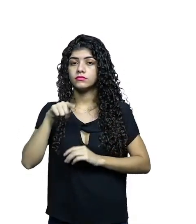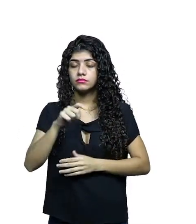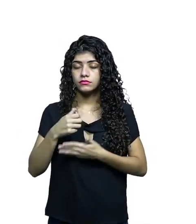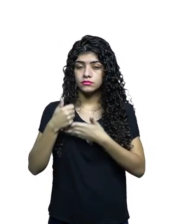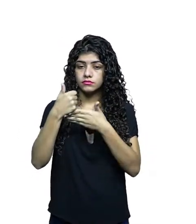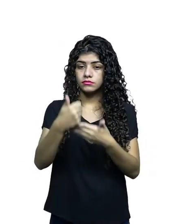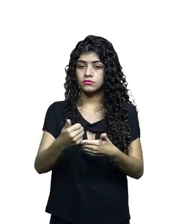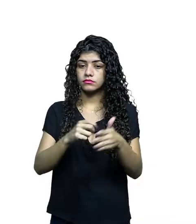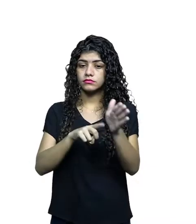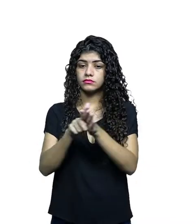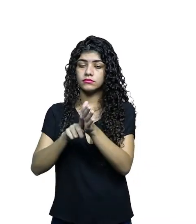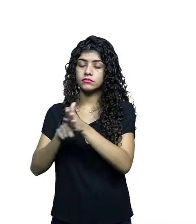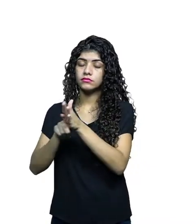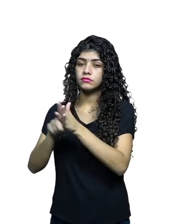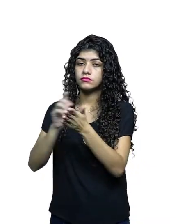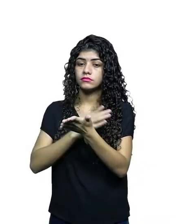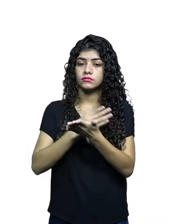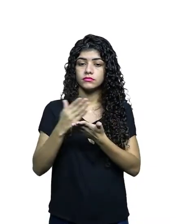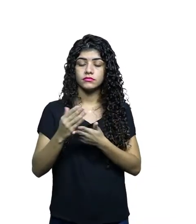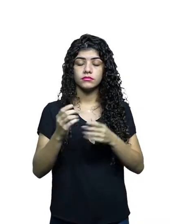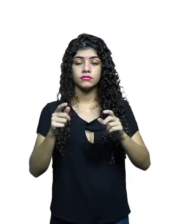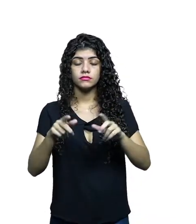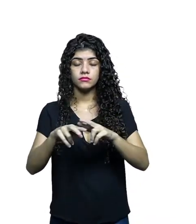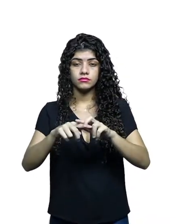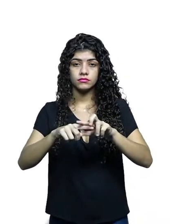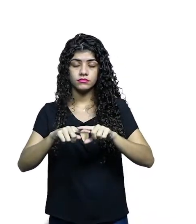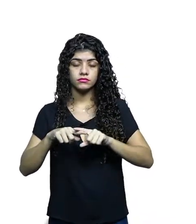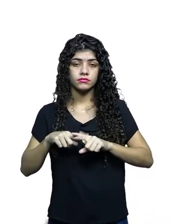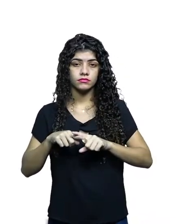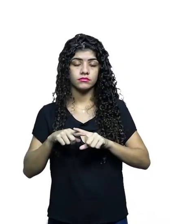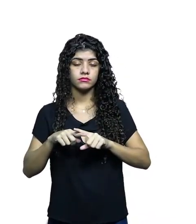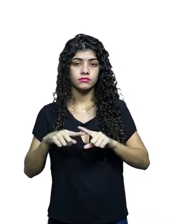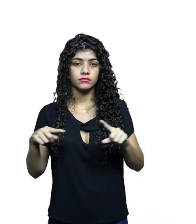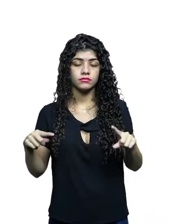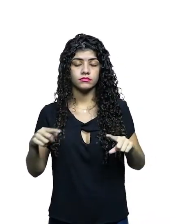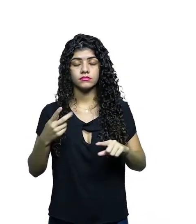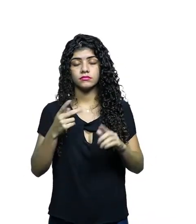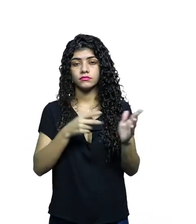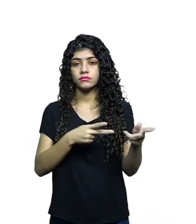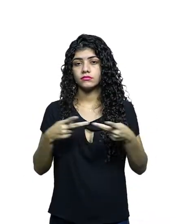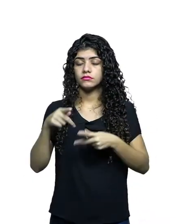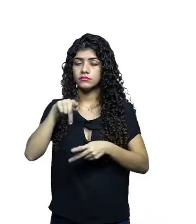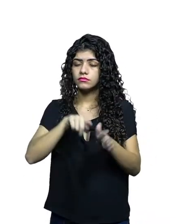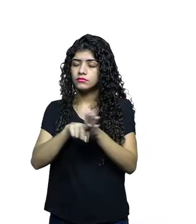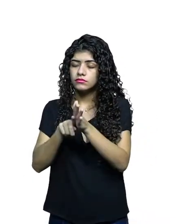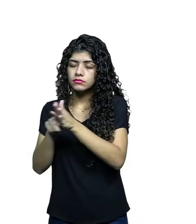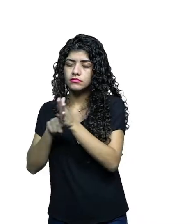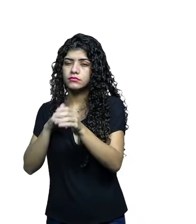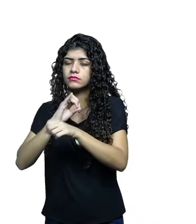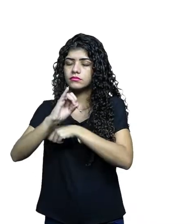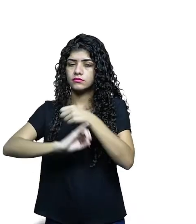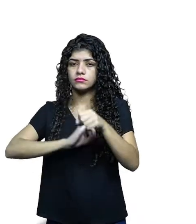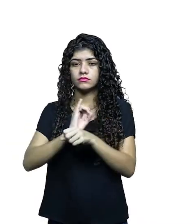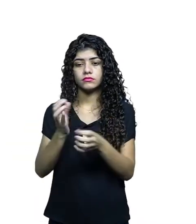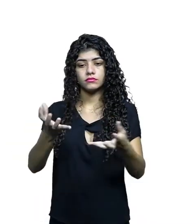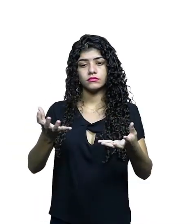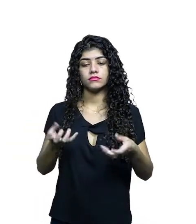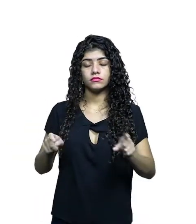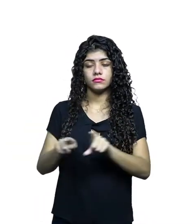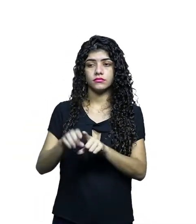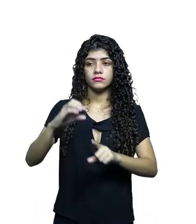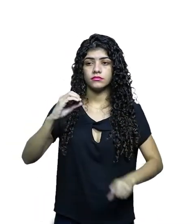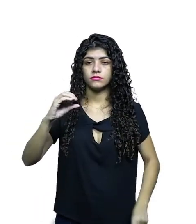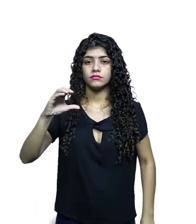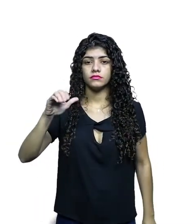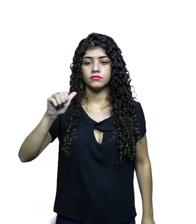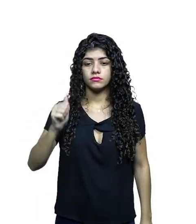para auxiliar nesse começo de pesquisa, mas nós convidamos vocês a pesquisarem ainda mais pela internet, já quiserem acessar